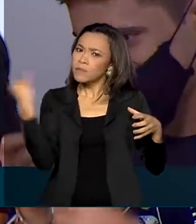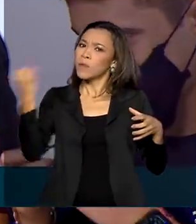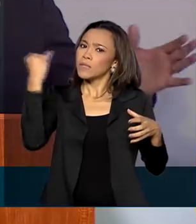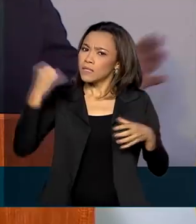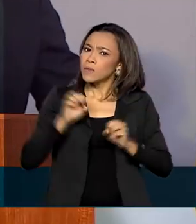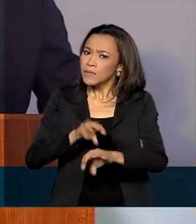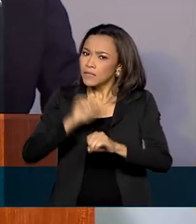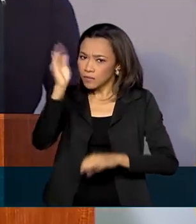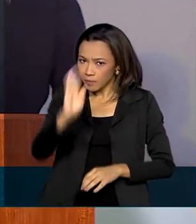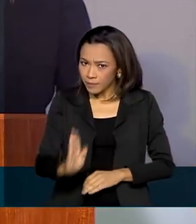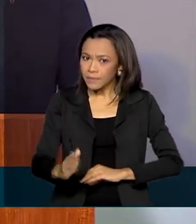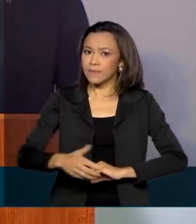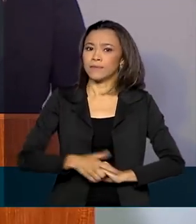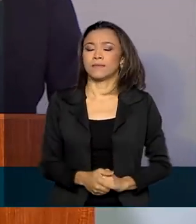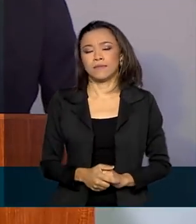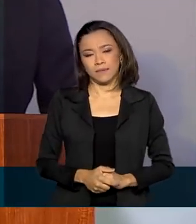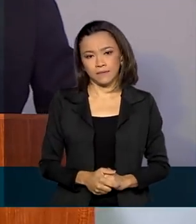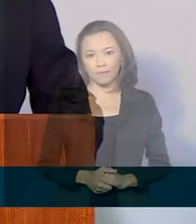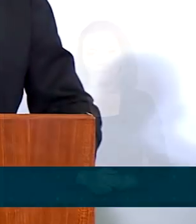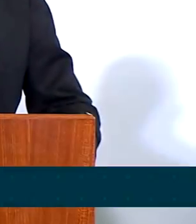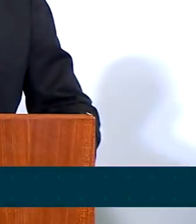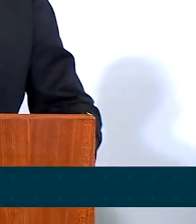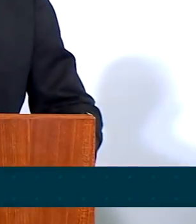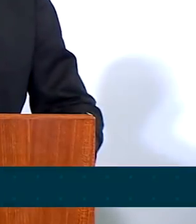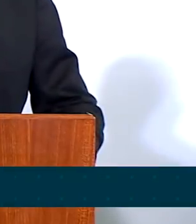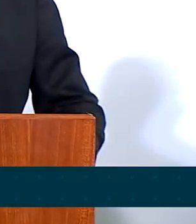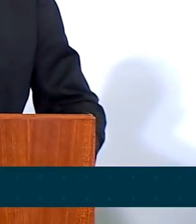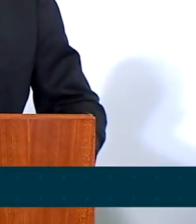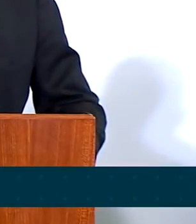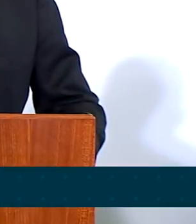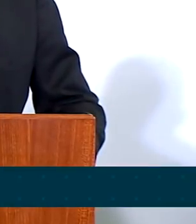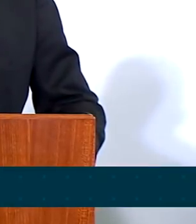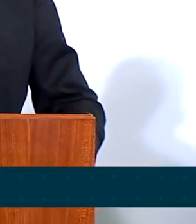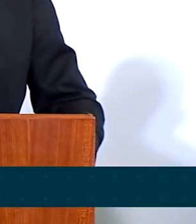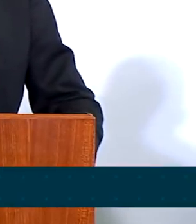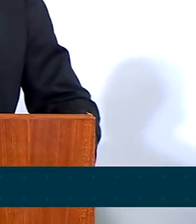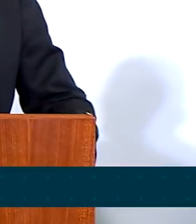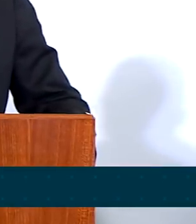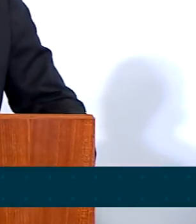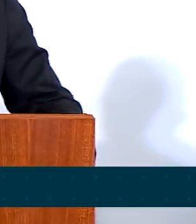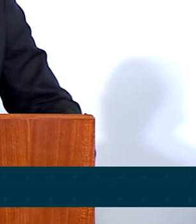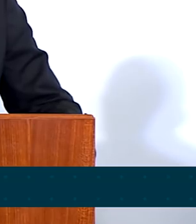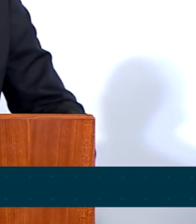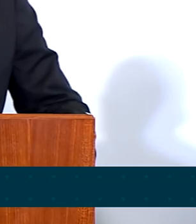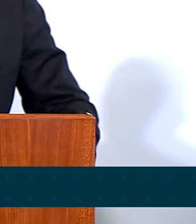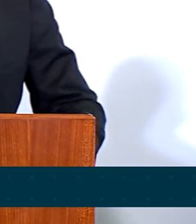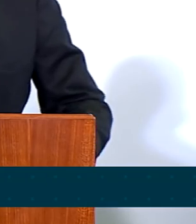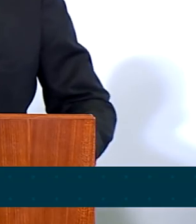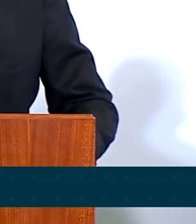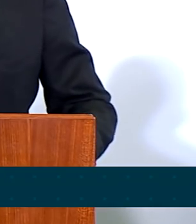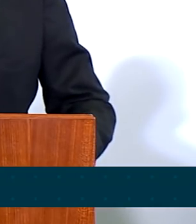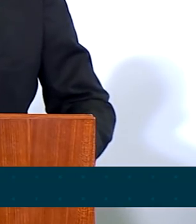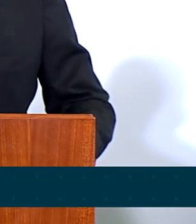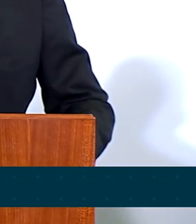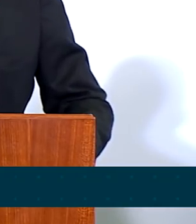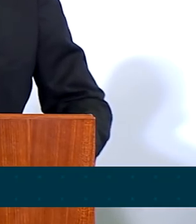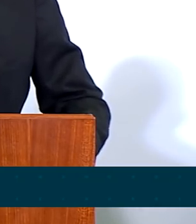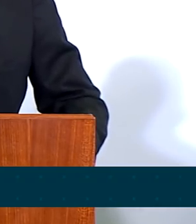o país. Vocês aqui são motivo de orgulho e satisfação para nós. É sinal que mais gente realmente que